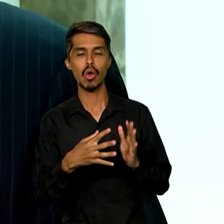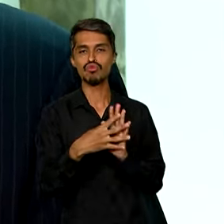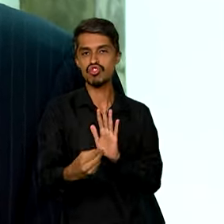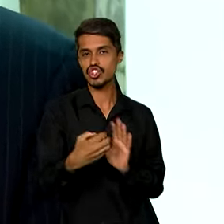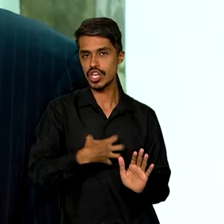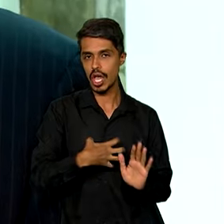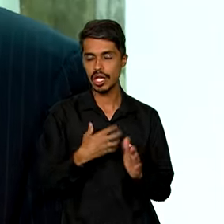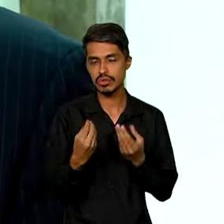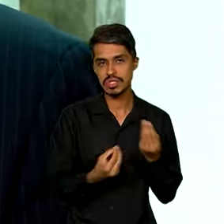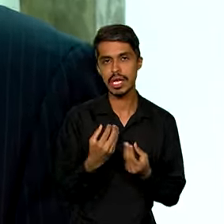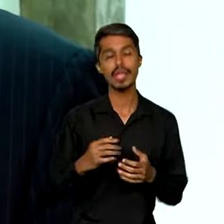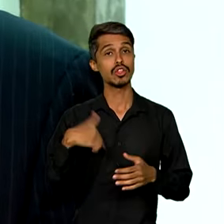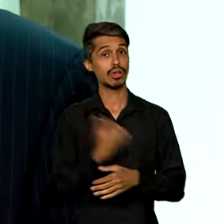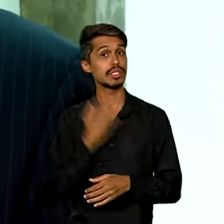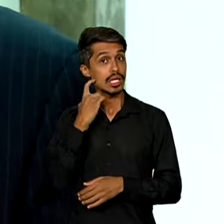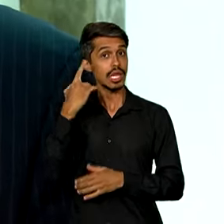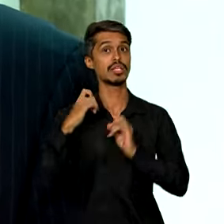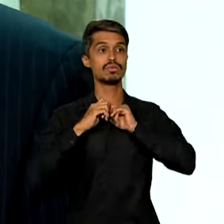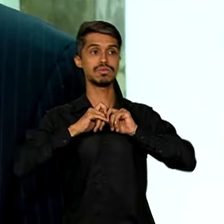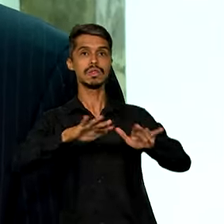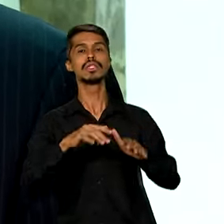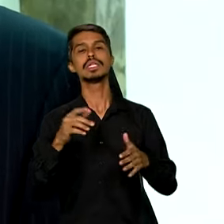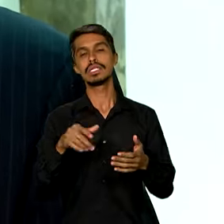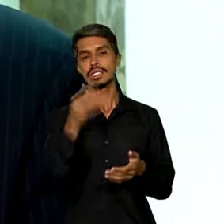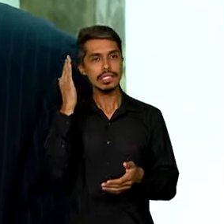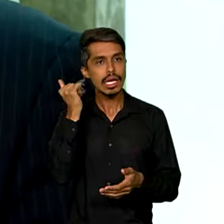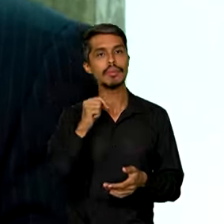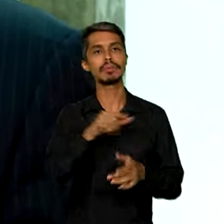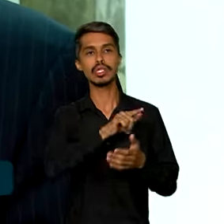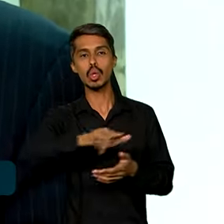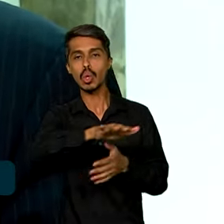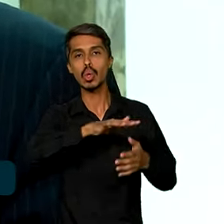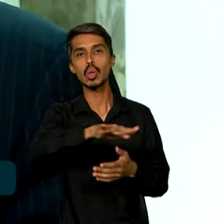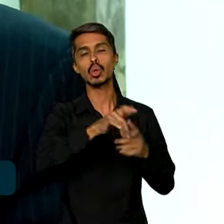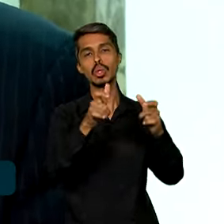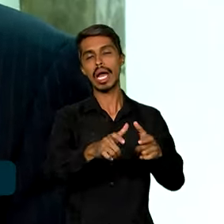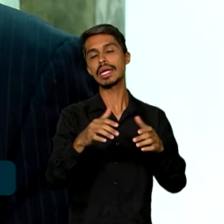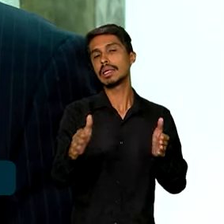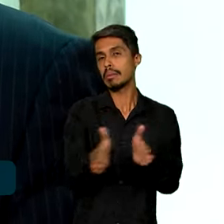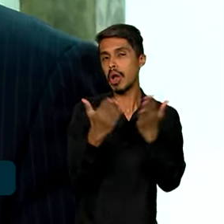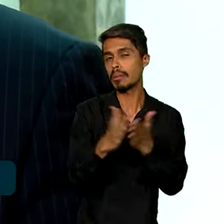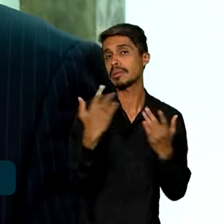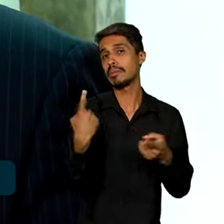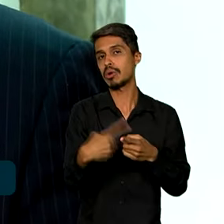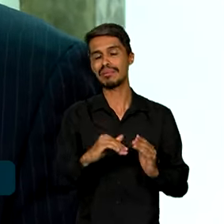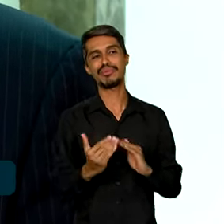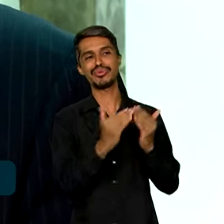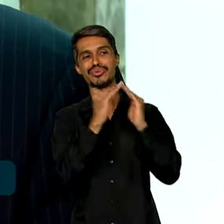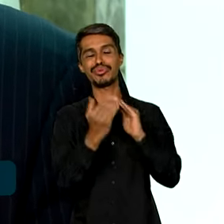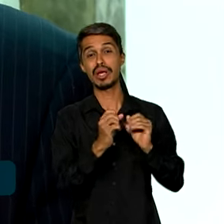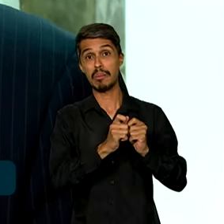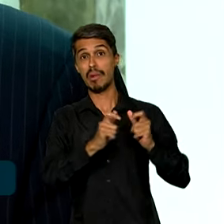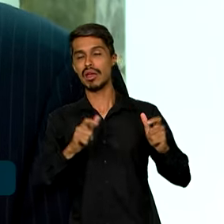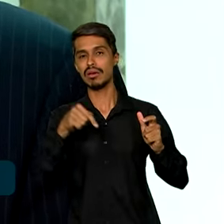A ideia é expandir. A gente sabe que tem regiões que são muito carentes. Regiões que são, tem uma densidade de favela até maior do